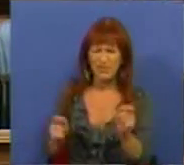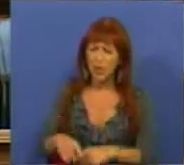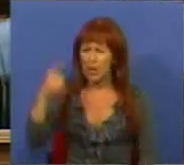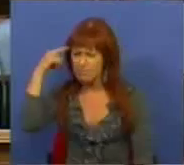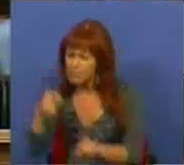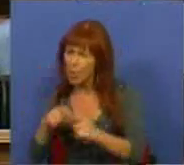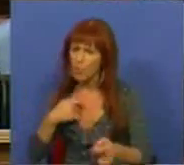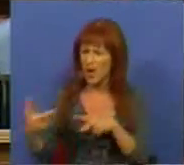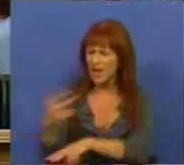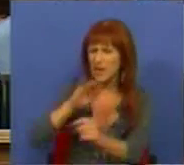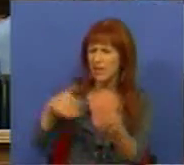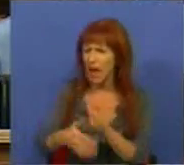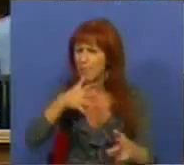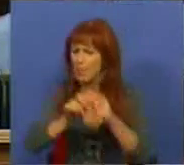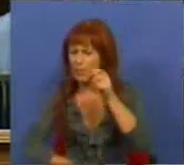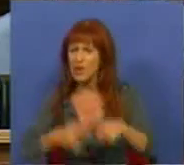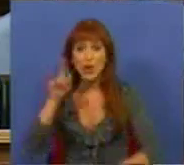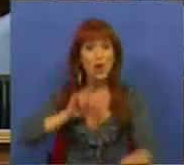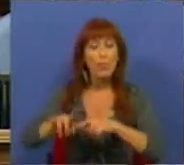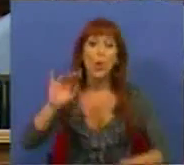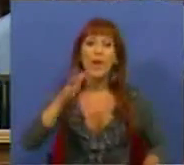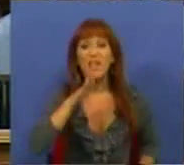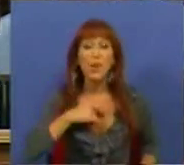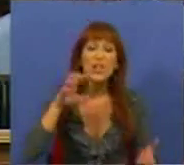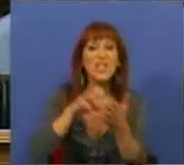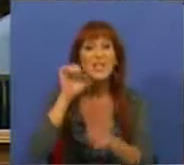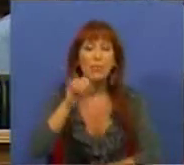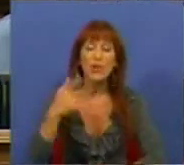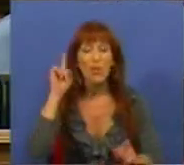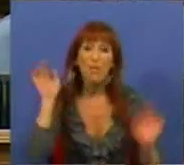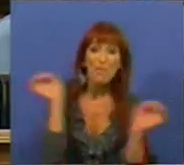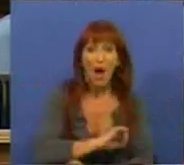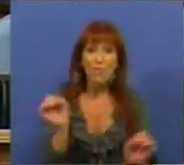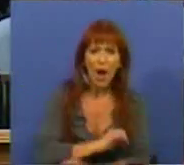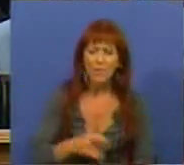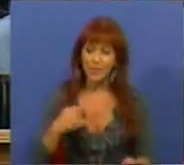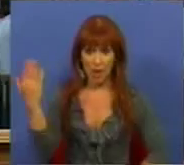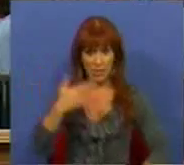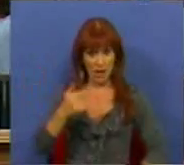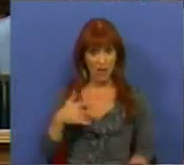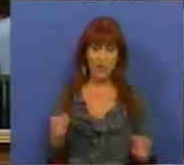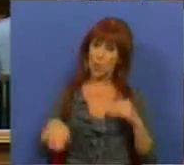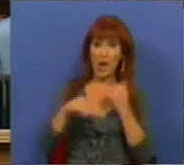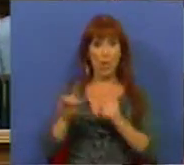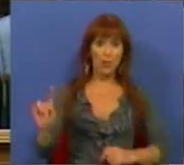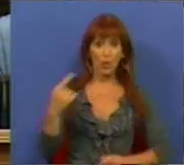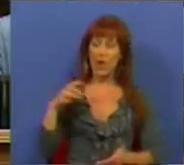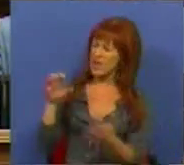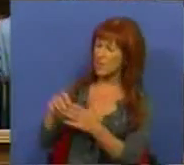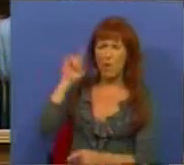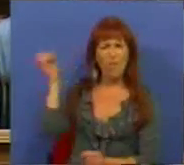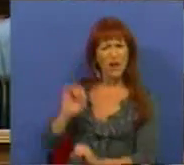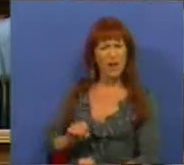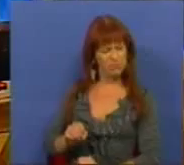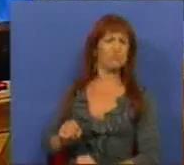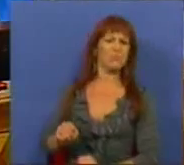intencionalidade crítica à intervenção da Sra. Deputada, é quando nos diz que a simbologia não vale nada. Para além dos direitos que não são iguais, a simbologia não